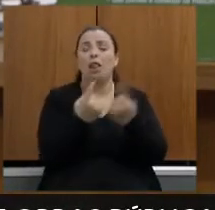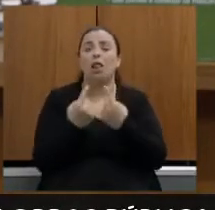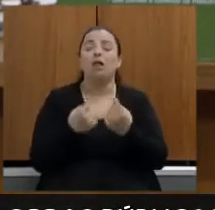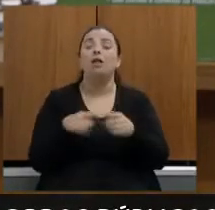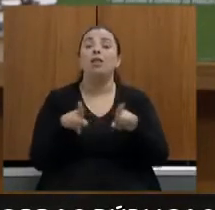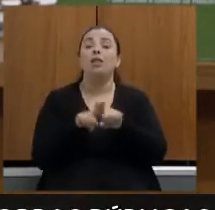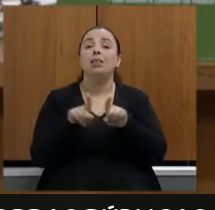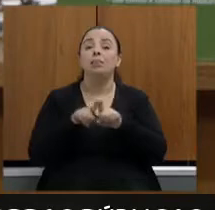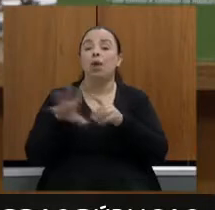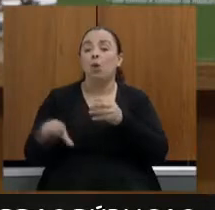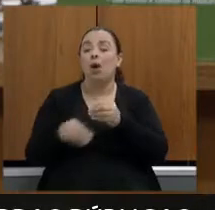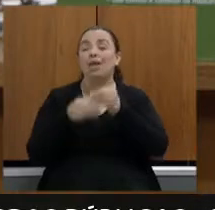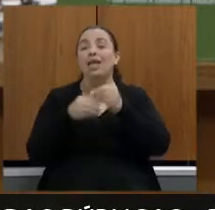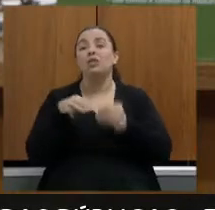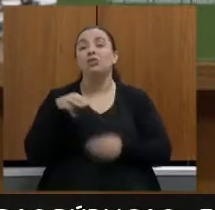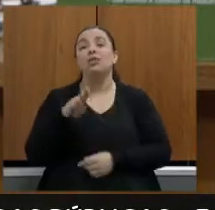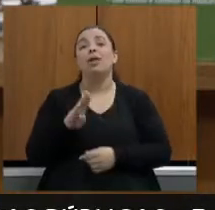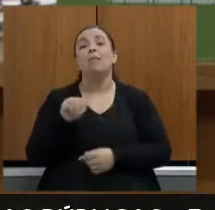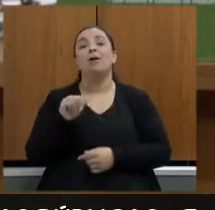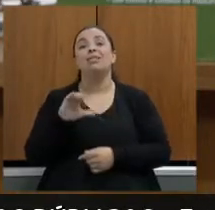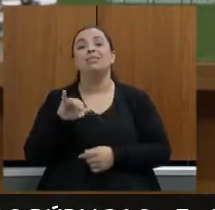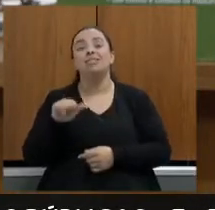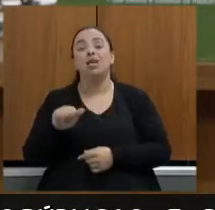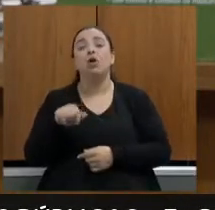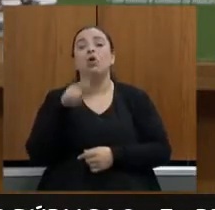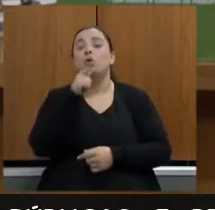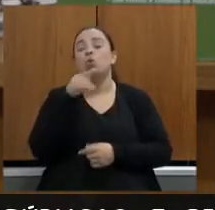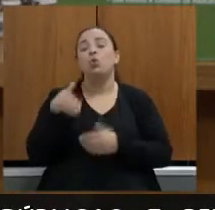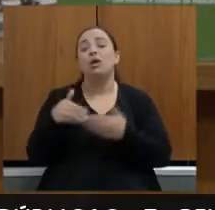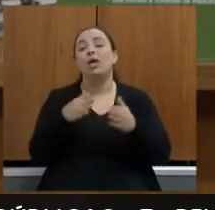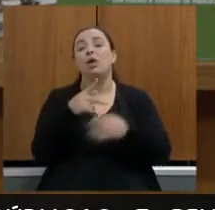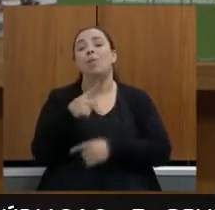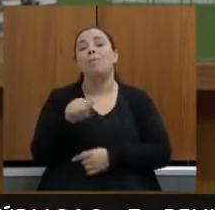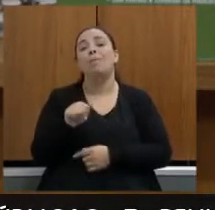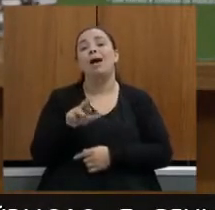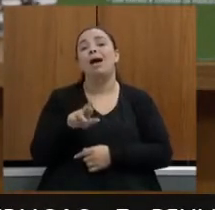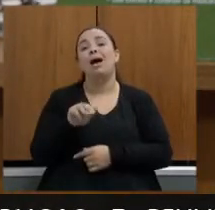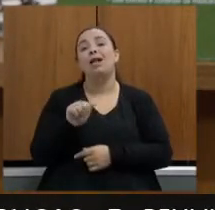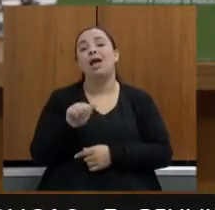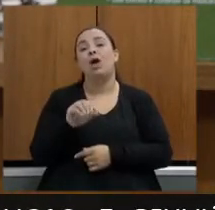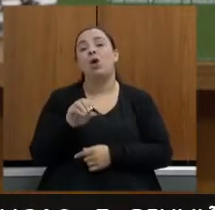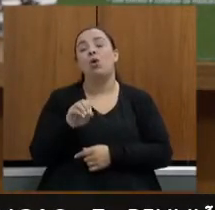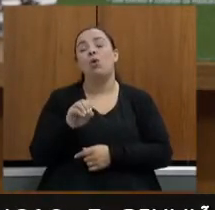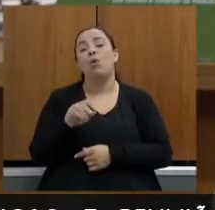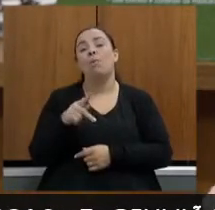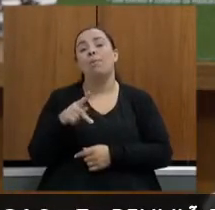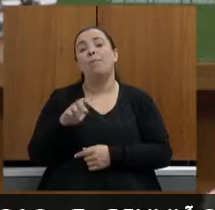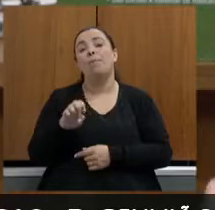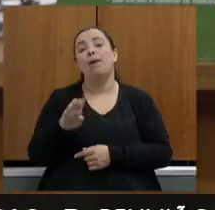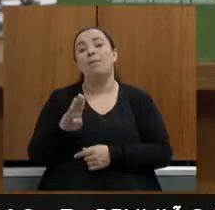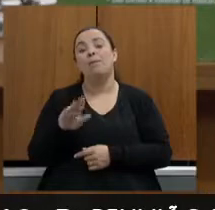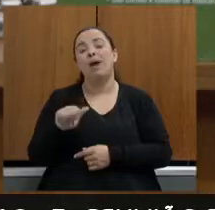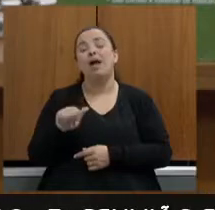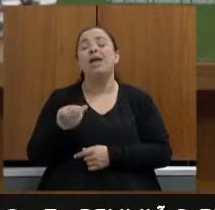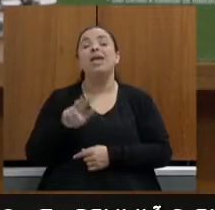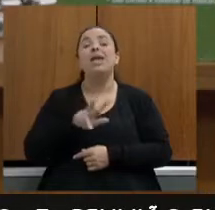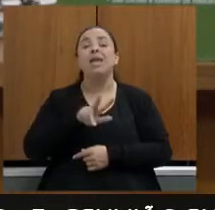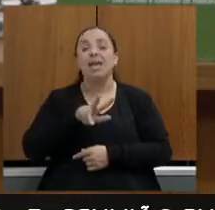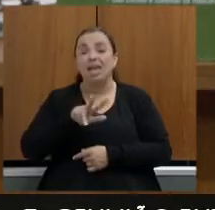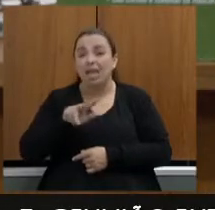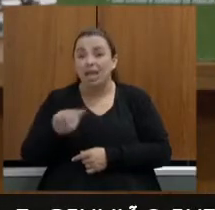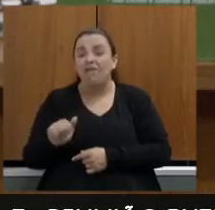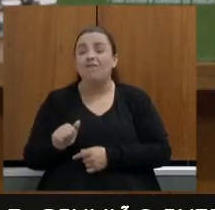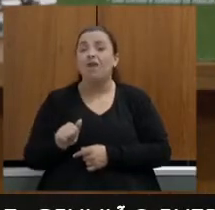anexo da bacia da bacia do Paraupeba que vai alcançar todos os municípios que foram atingidos os 26 municípios seriam do